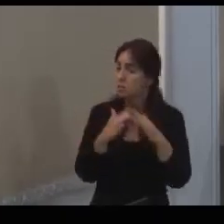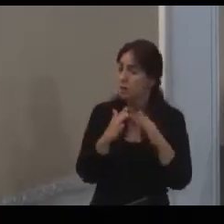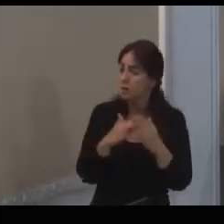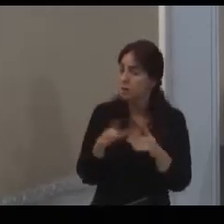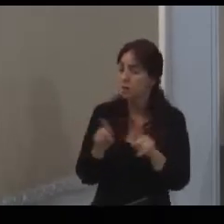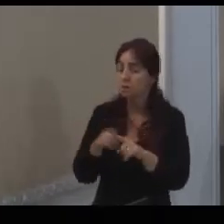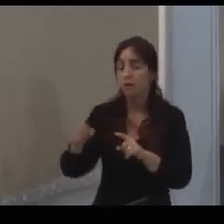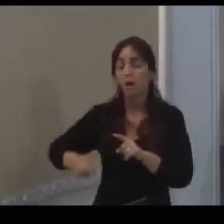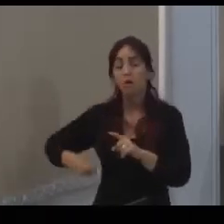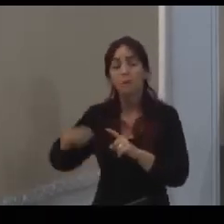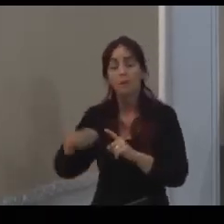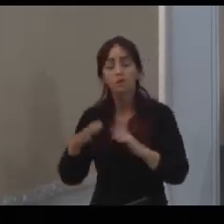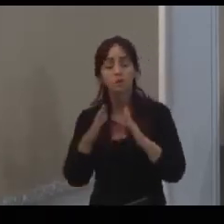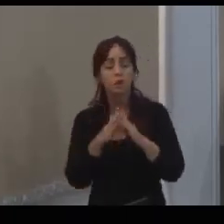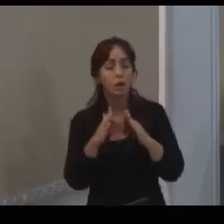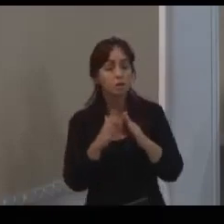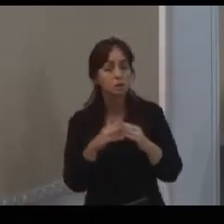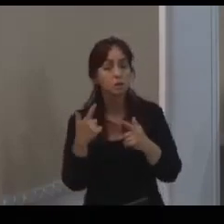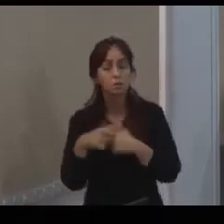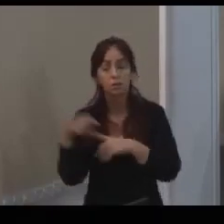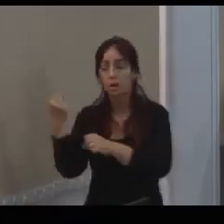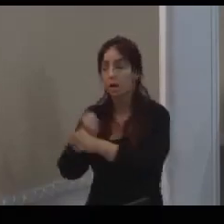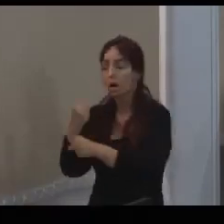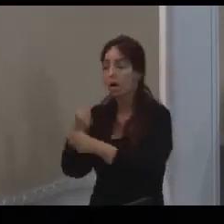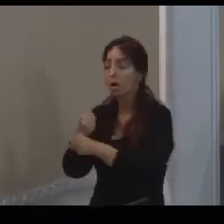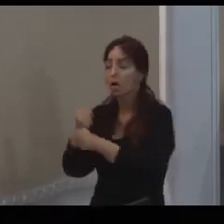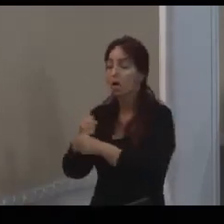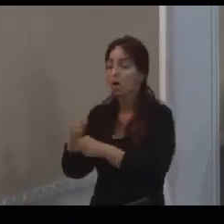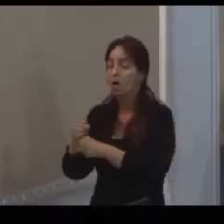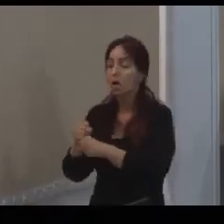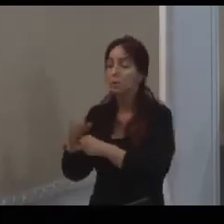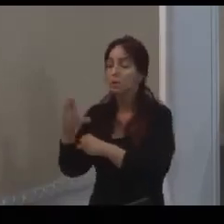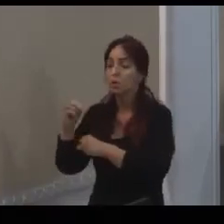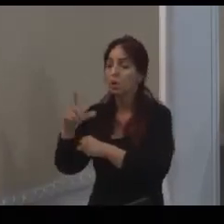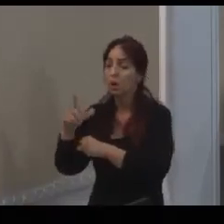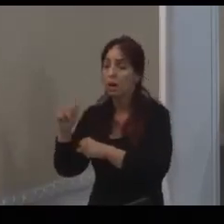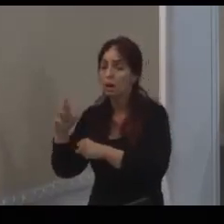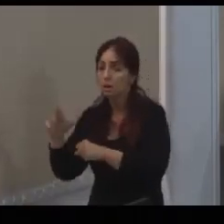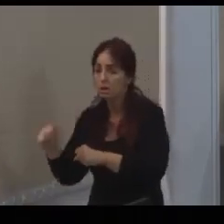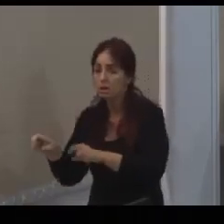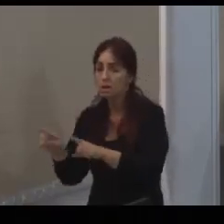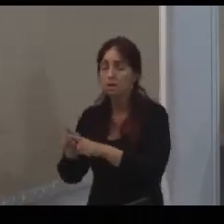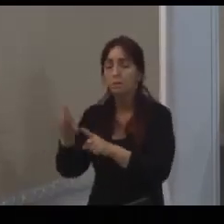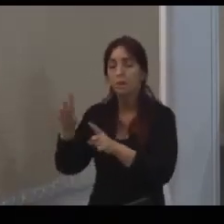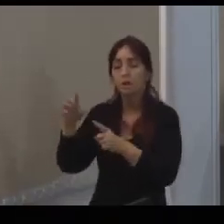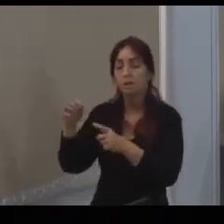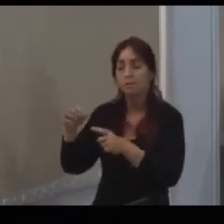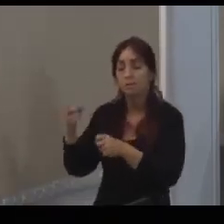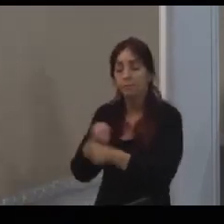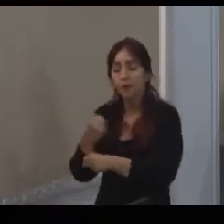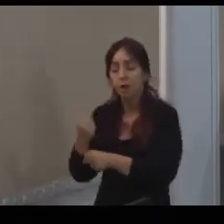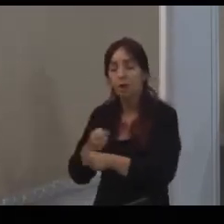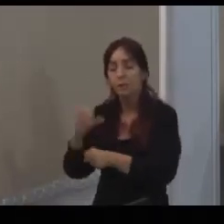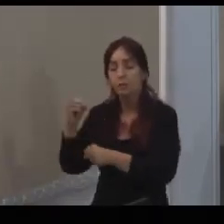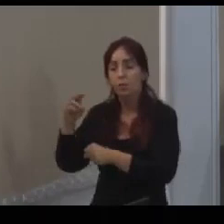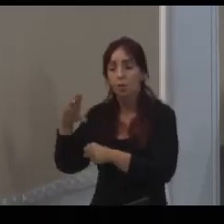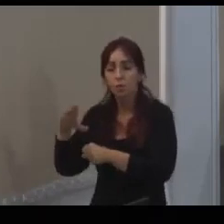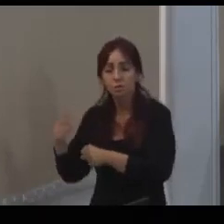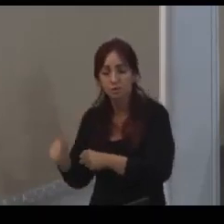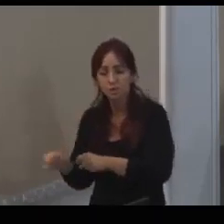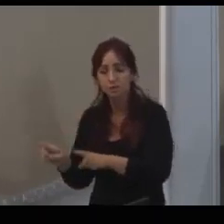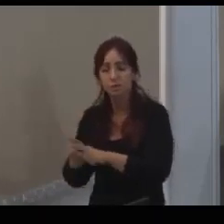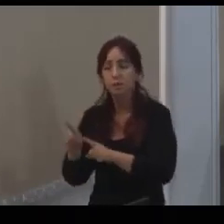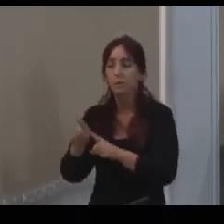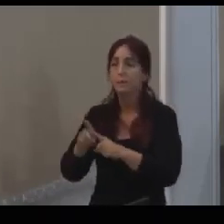Moradia, devido a obras das bacias do Olaria, bacia do Onça e, como eu falei, obras de orçamento participativo.